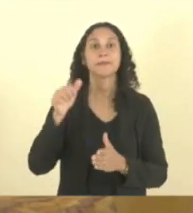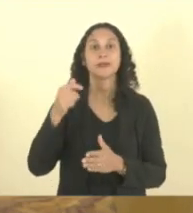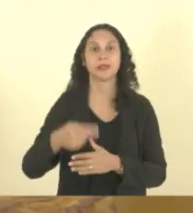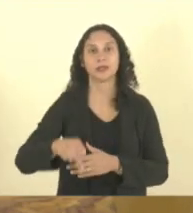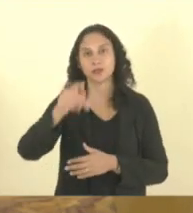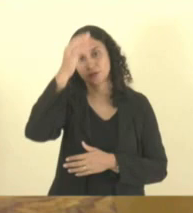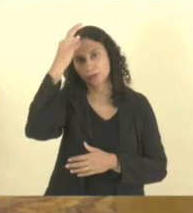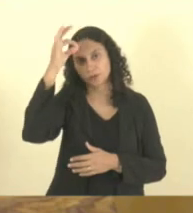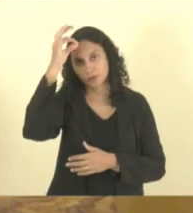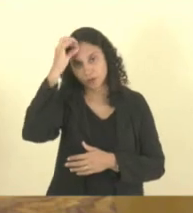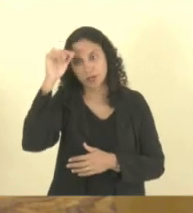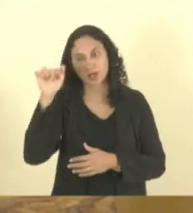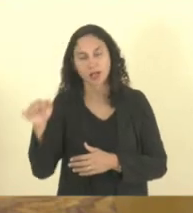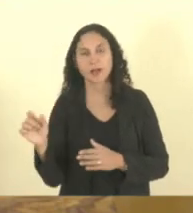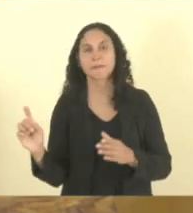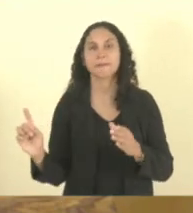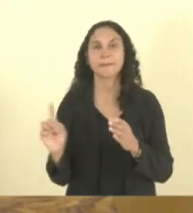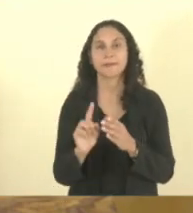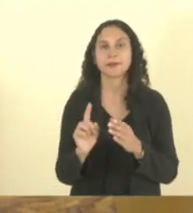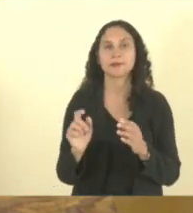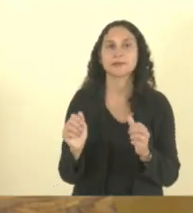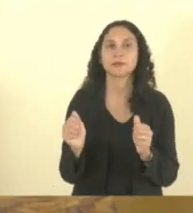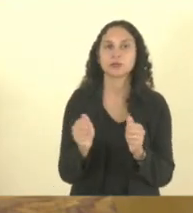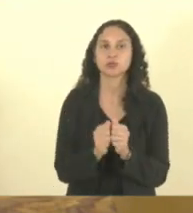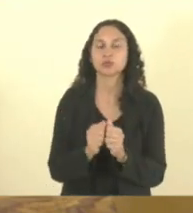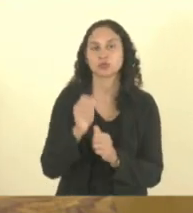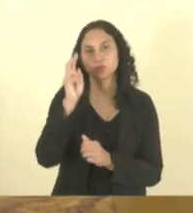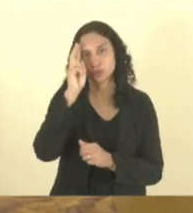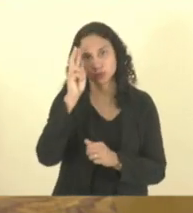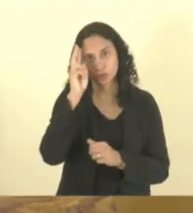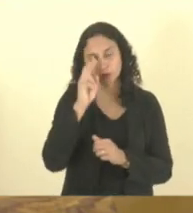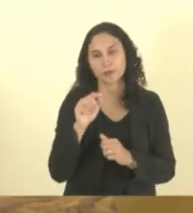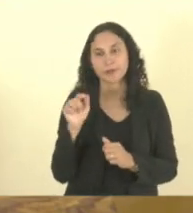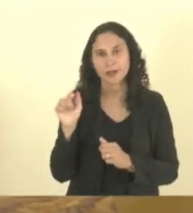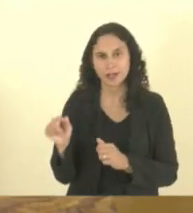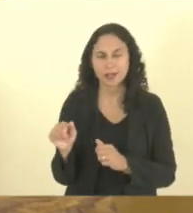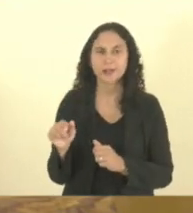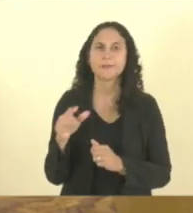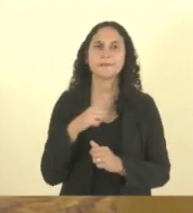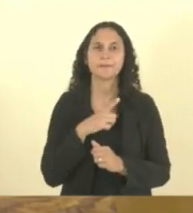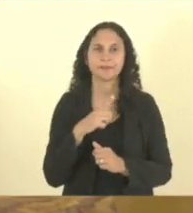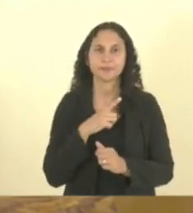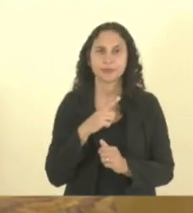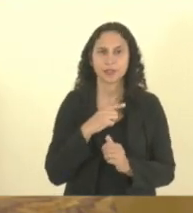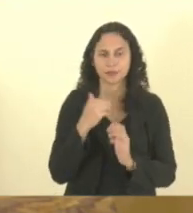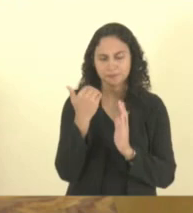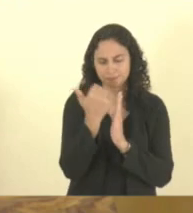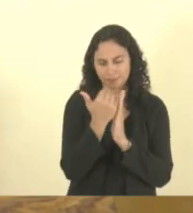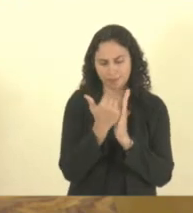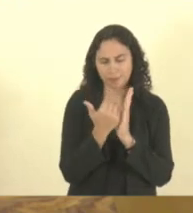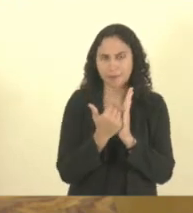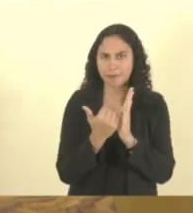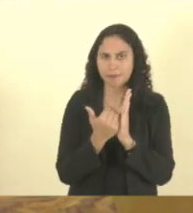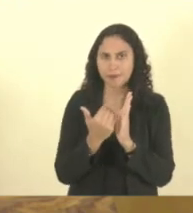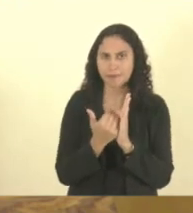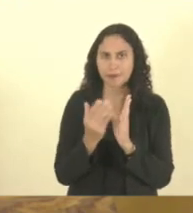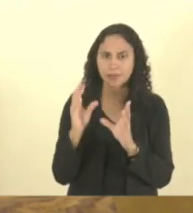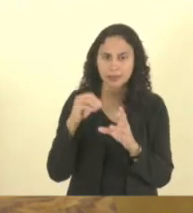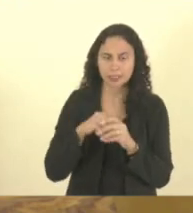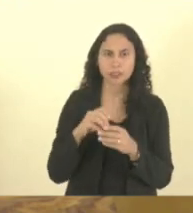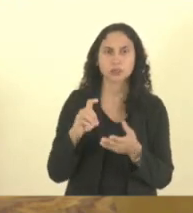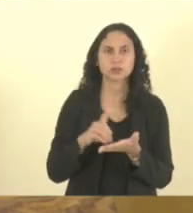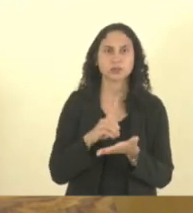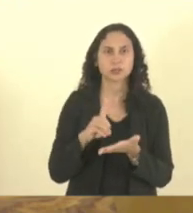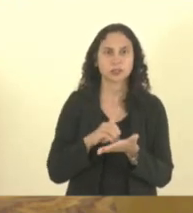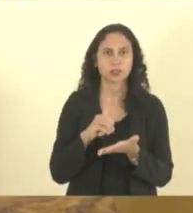Instituto Histórico e Geográfico Brasileiro. Autor de um vocabulário brasileiro para servir de complemento aos dicionários da língua